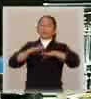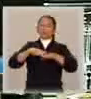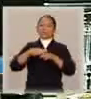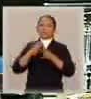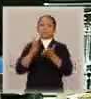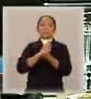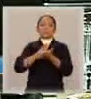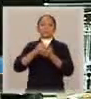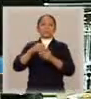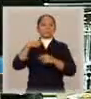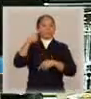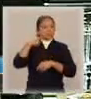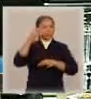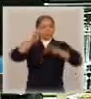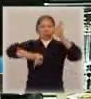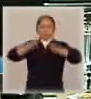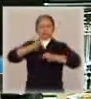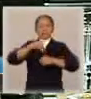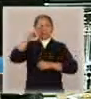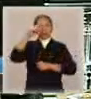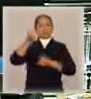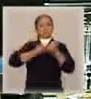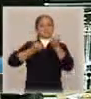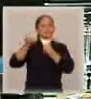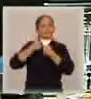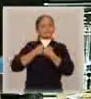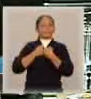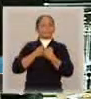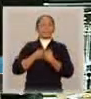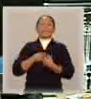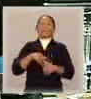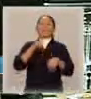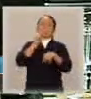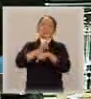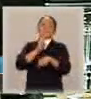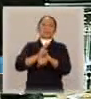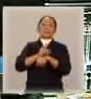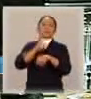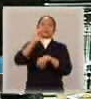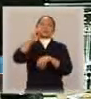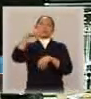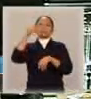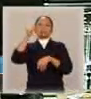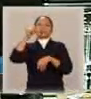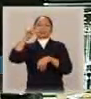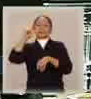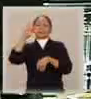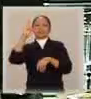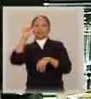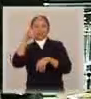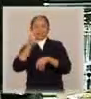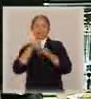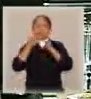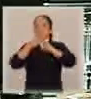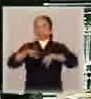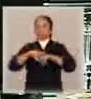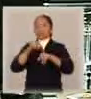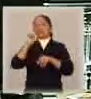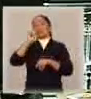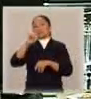juízes, de esbargadores, inclusive, coisas do tipo, a guarda compartilhada só serve para casais separados que se dão bem.